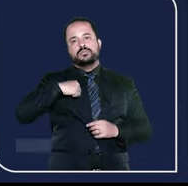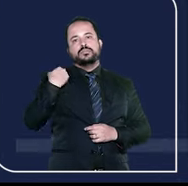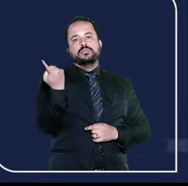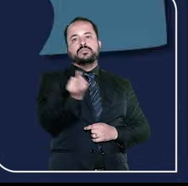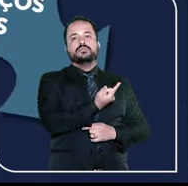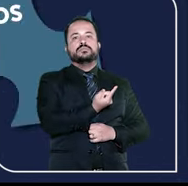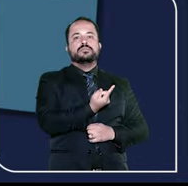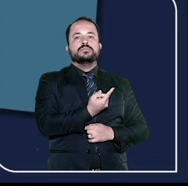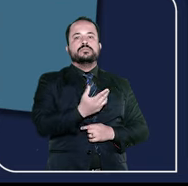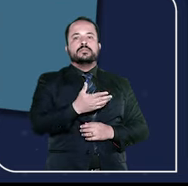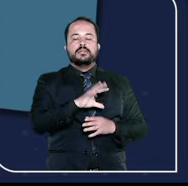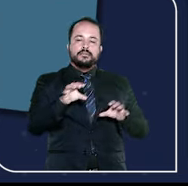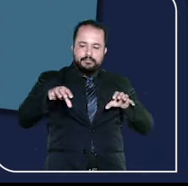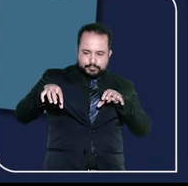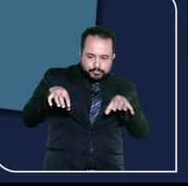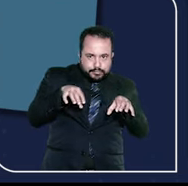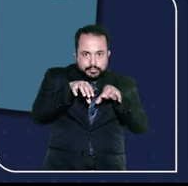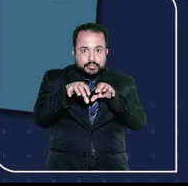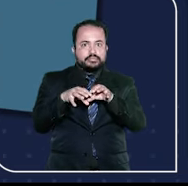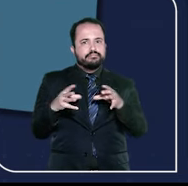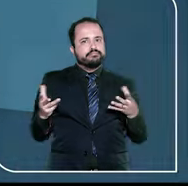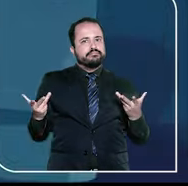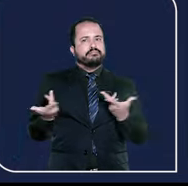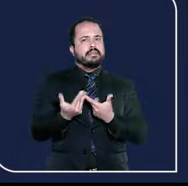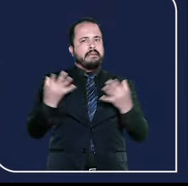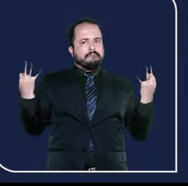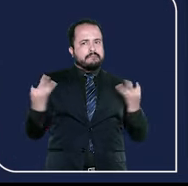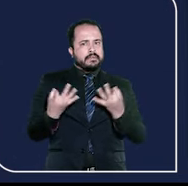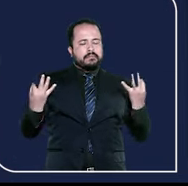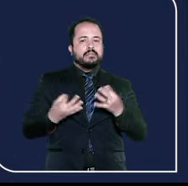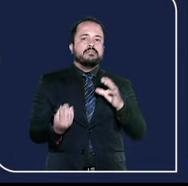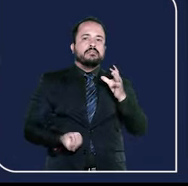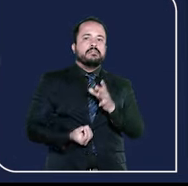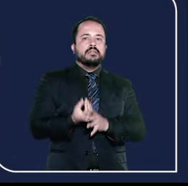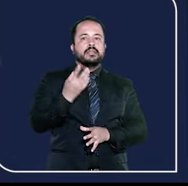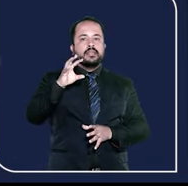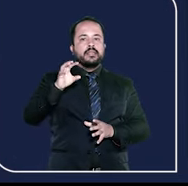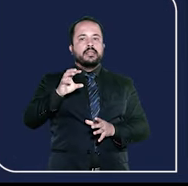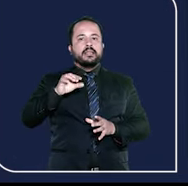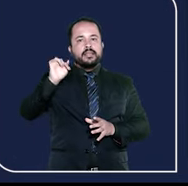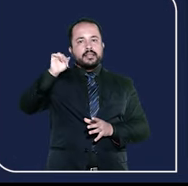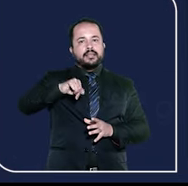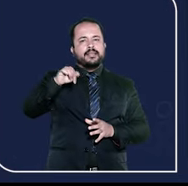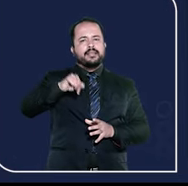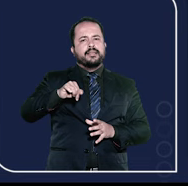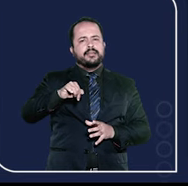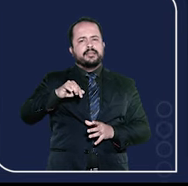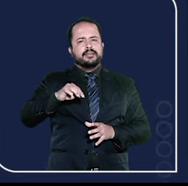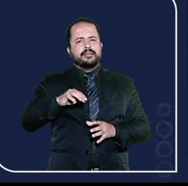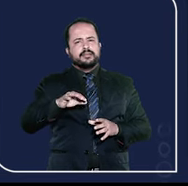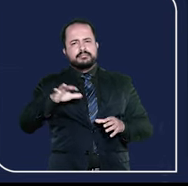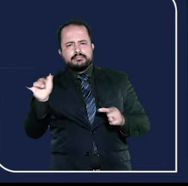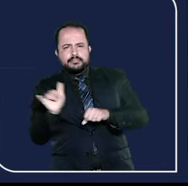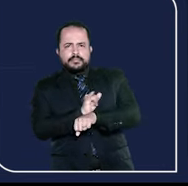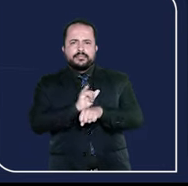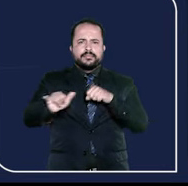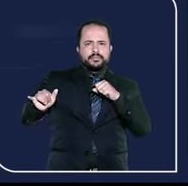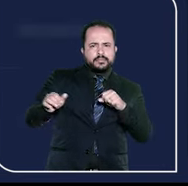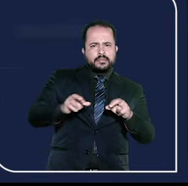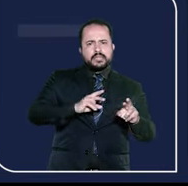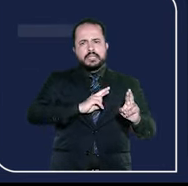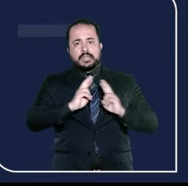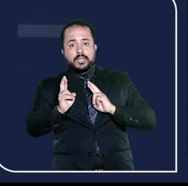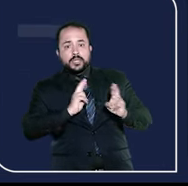completa e satisfatória para todos. Um encaixe perfeito que transforma esse canal